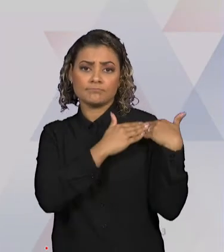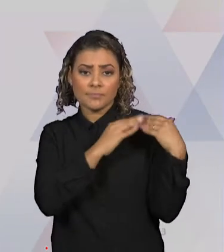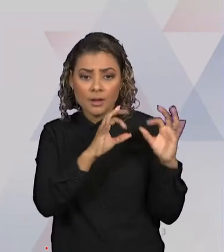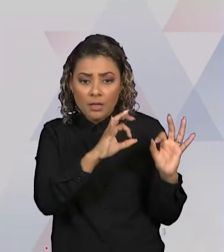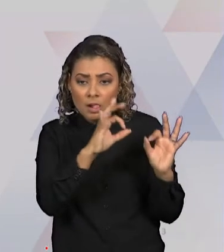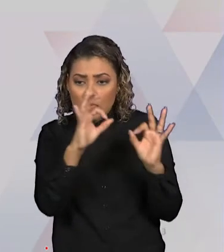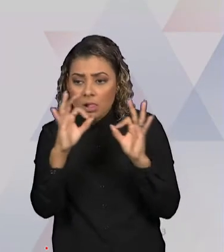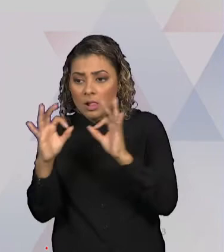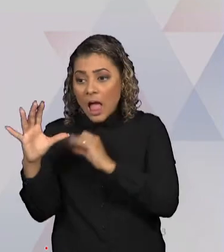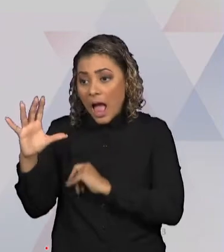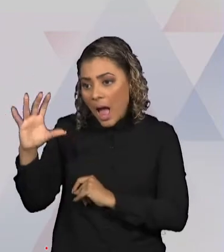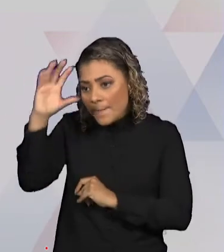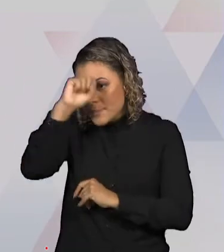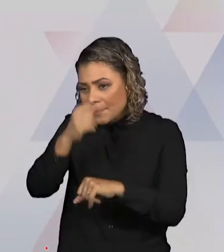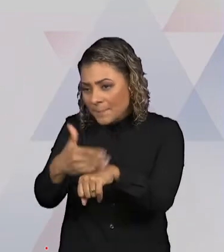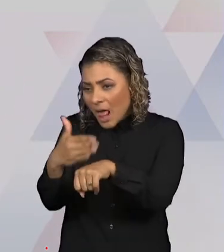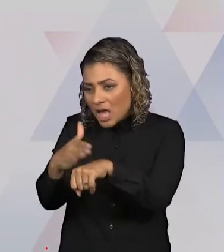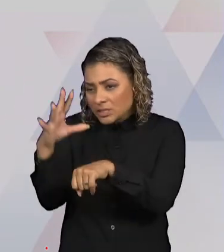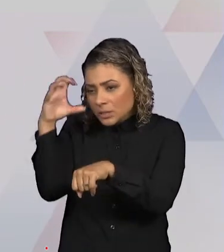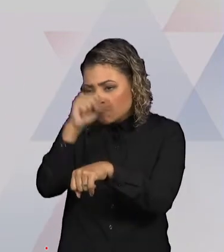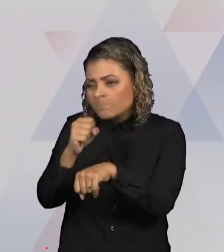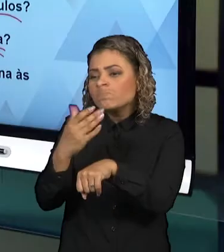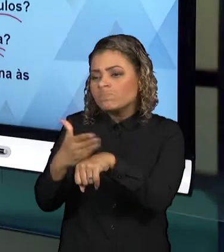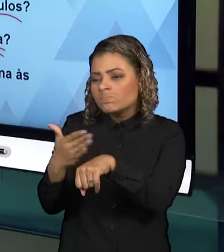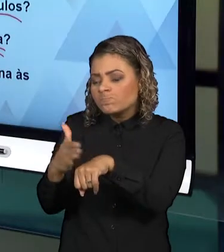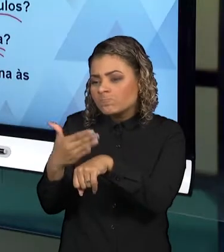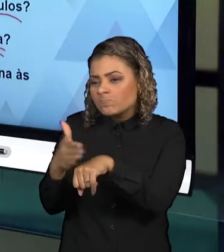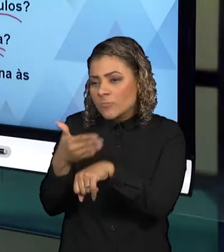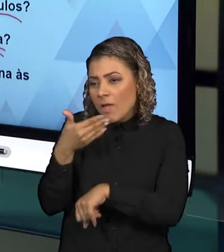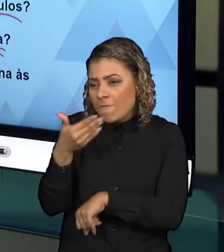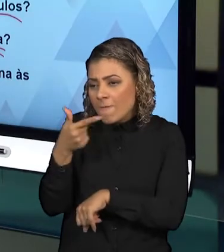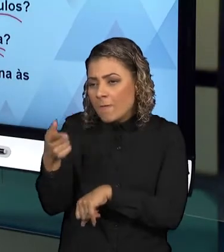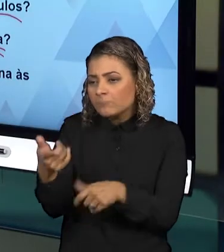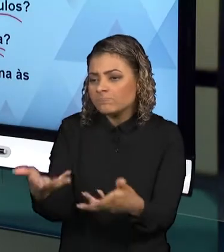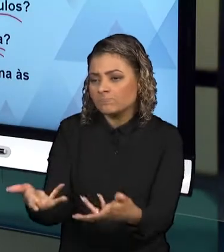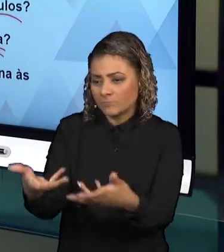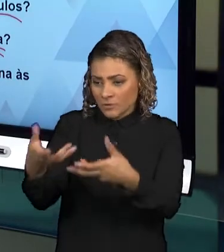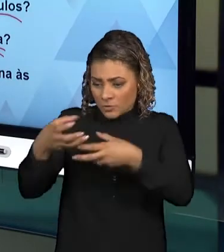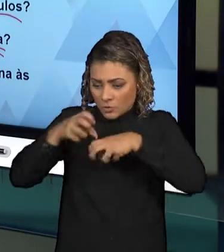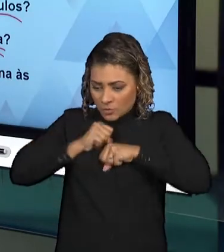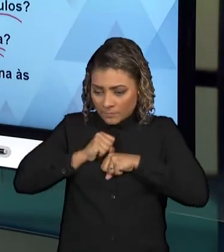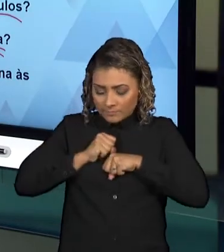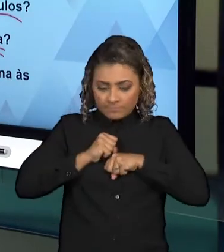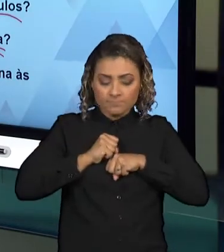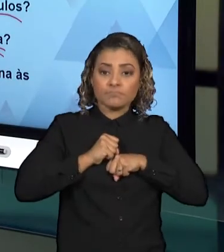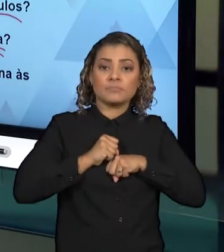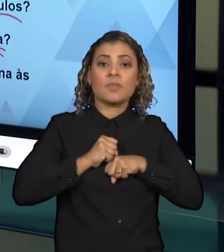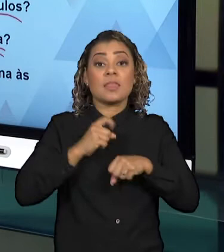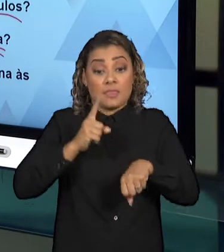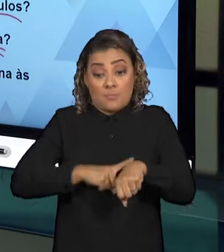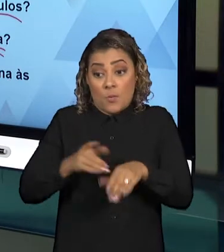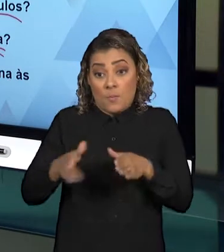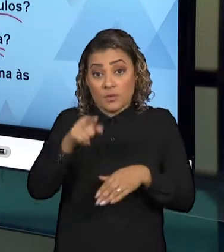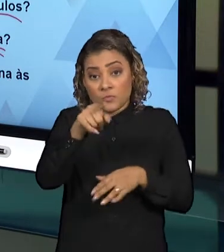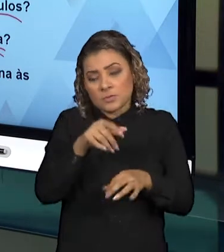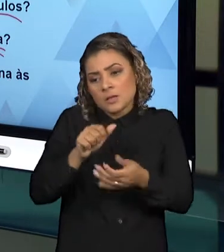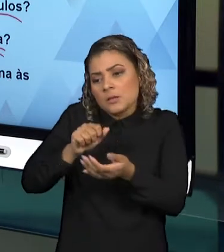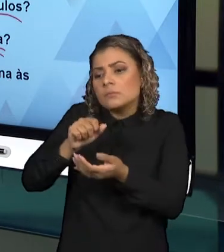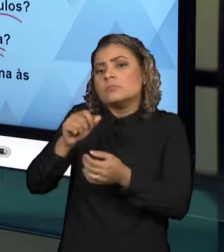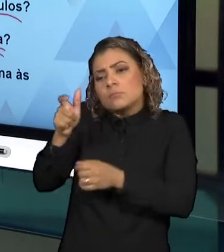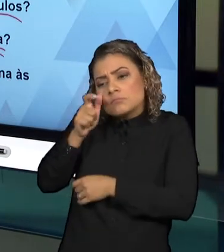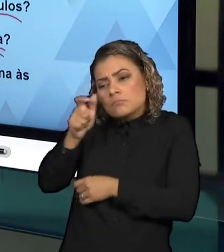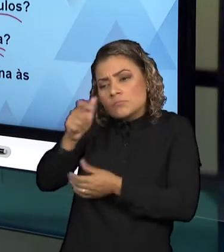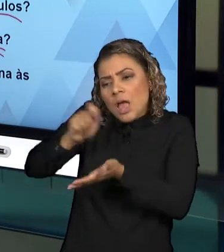com essa prática? Então, no momento que você estava na sala de aula, anotando,